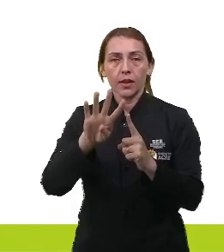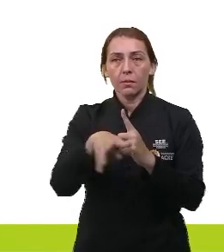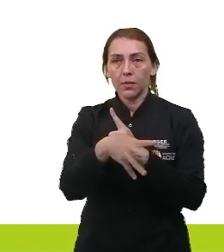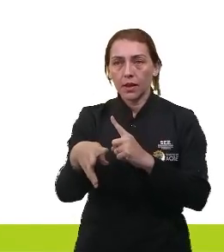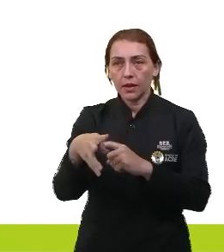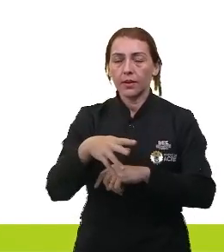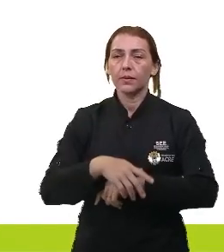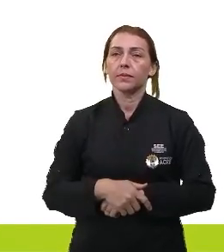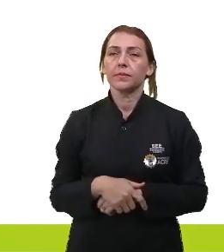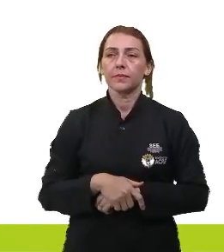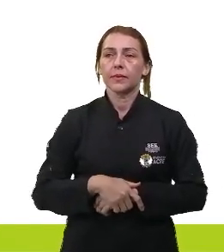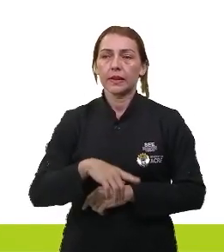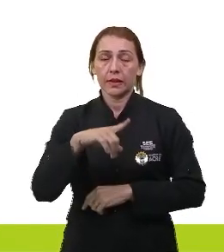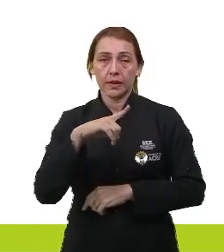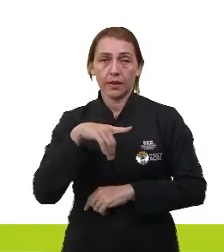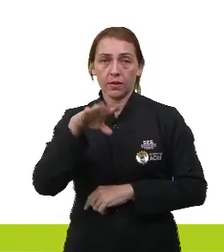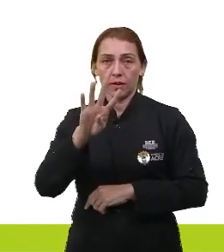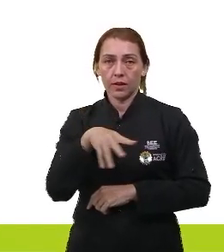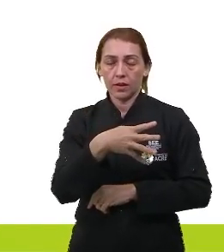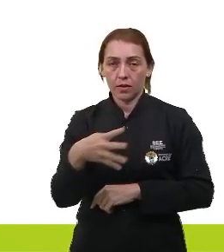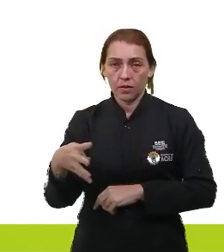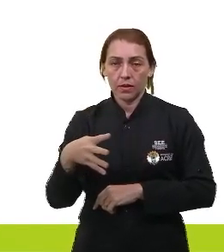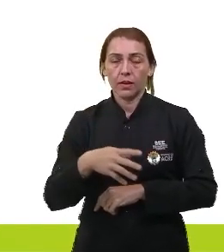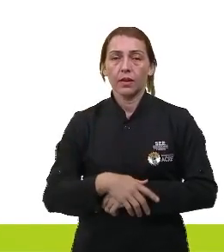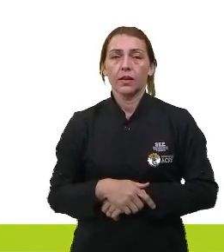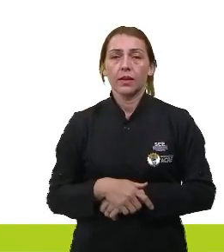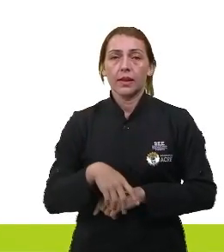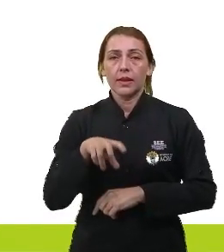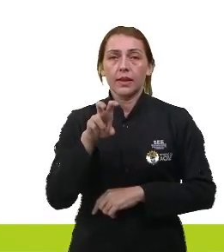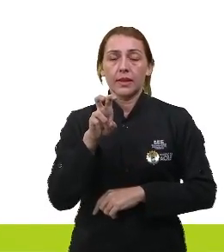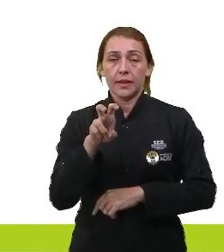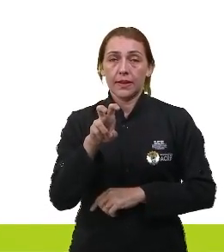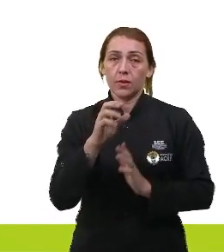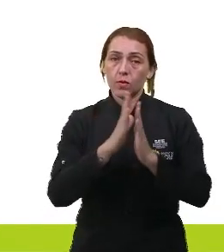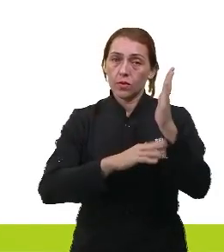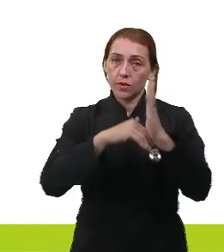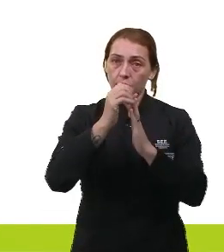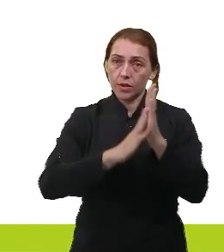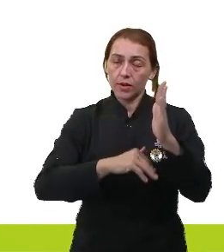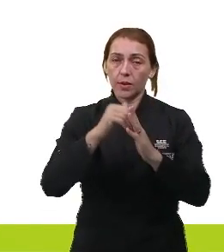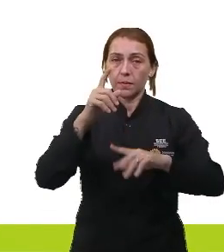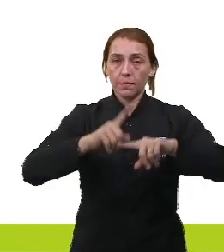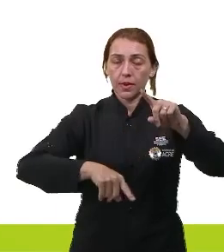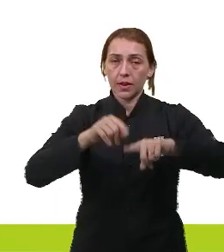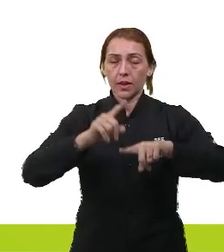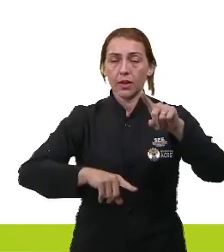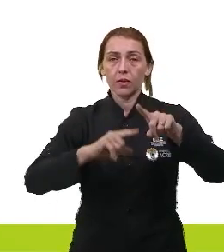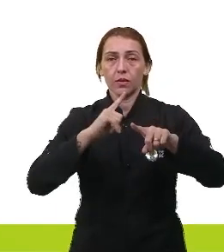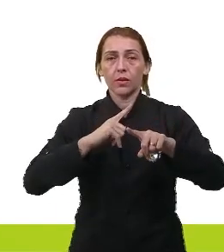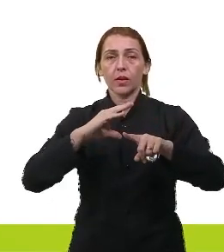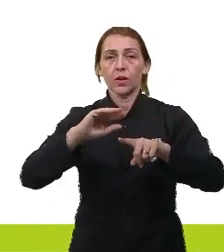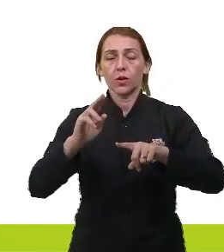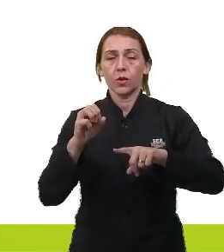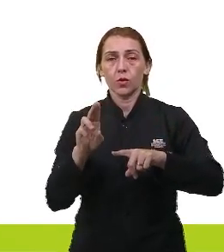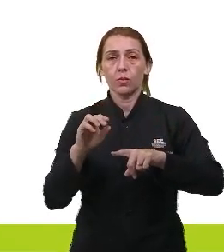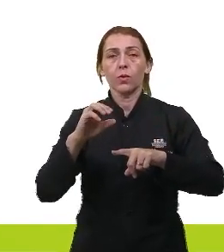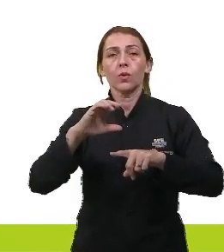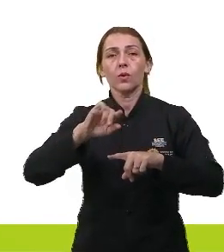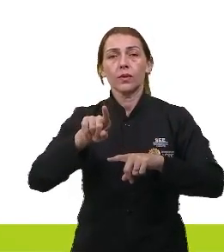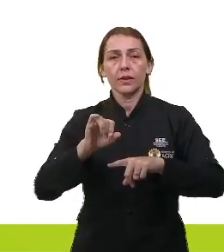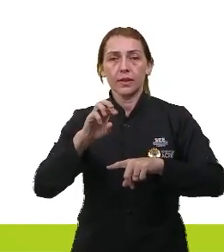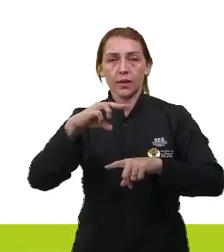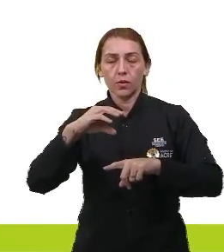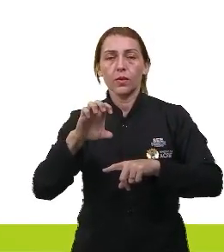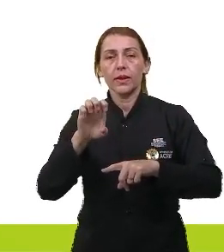abaixo. Então, eu tenho uma tabelinha, onde eu tenho 5 tintas, materiais que tem nela, chumbo, zinco,